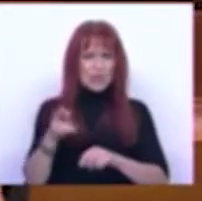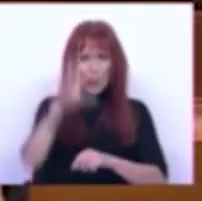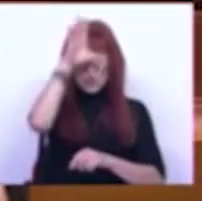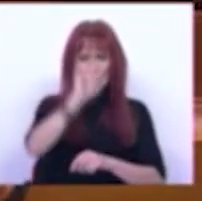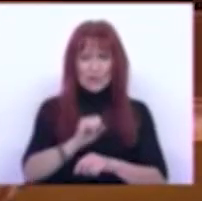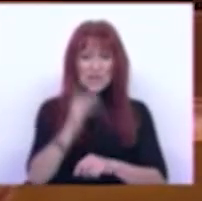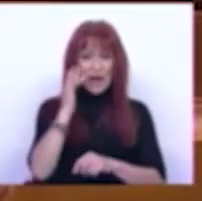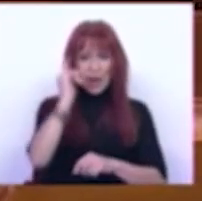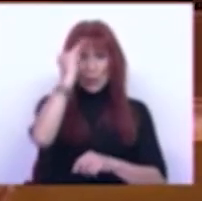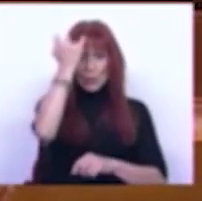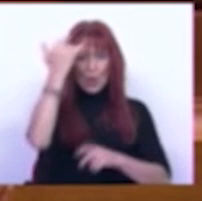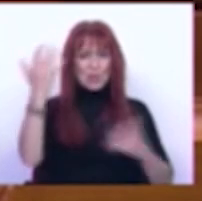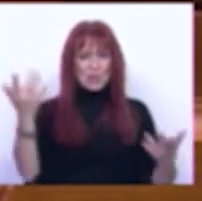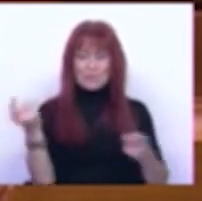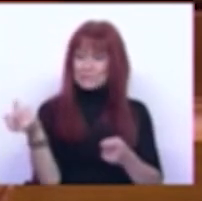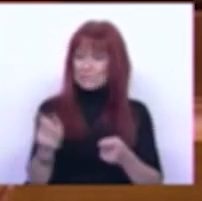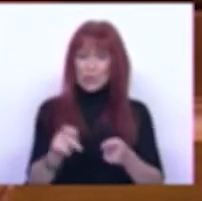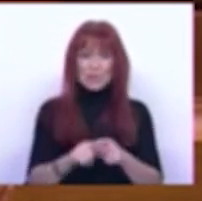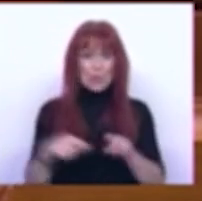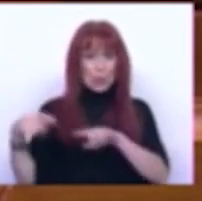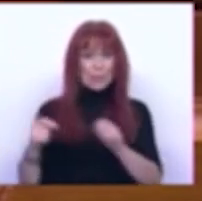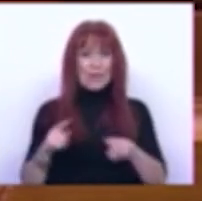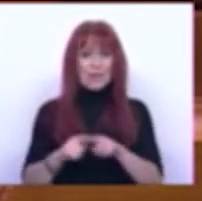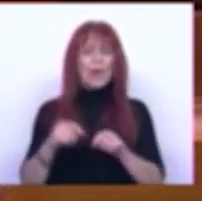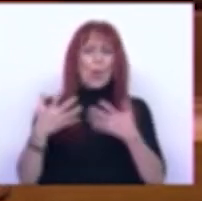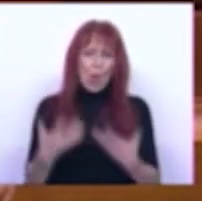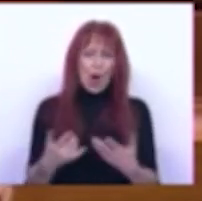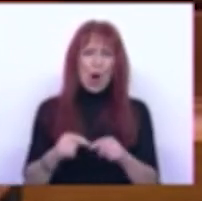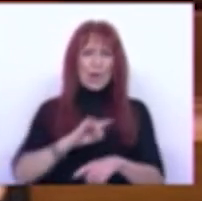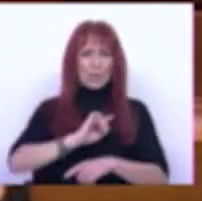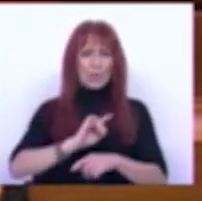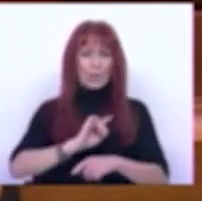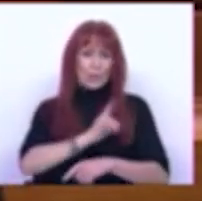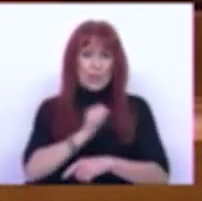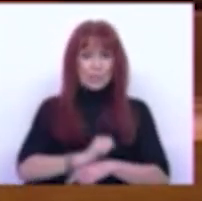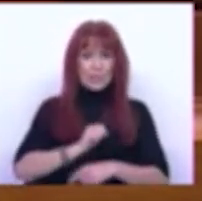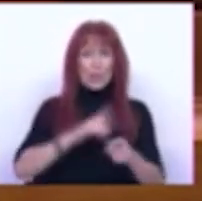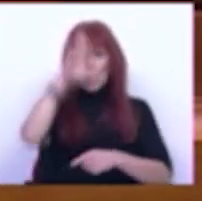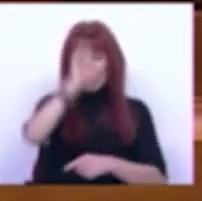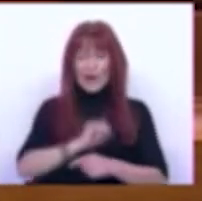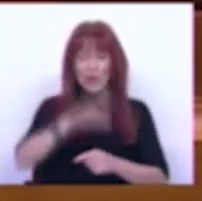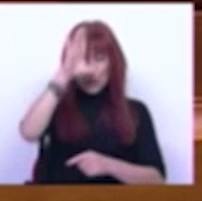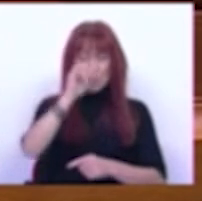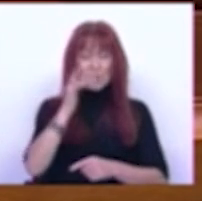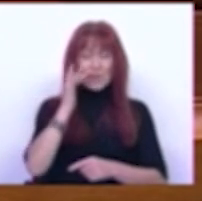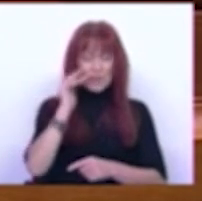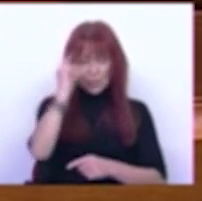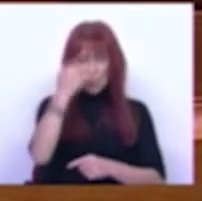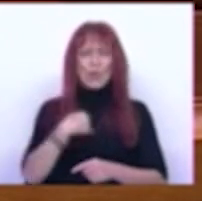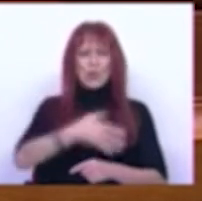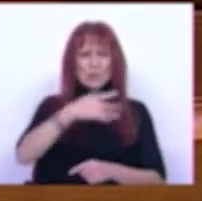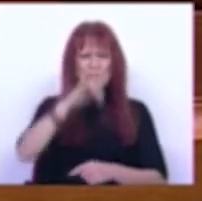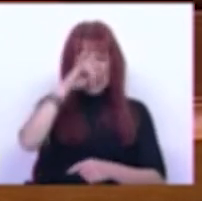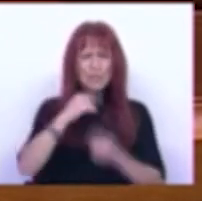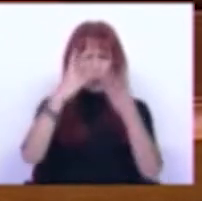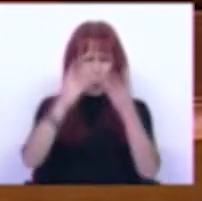governo de António Costa chegou a este debate pelo atual governo de António Costa Eu explico Lembram